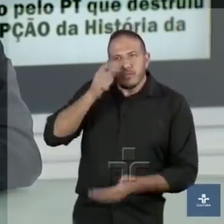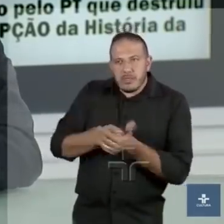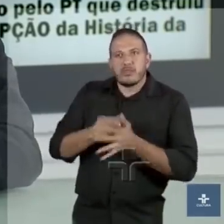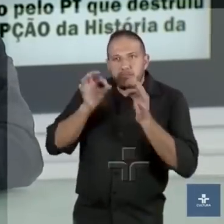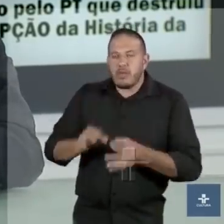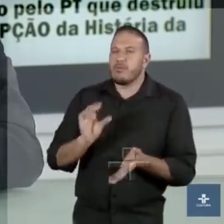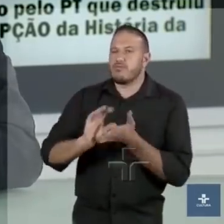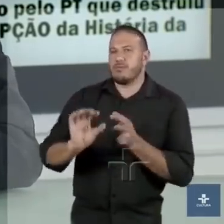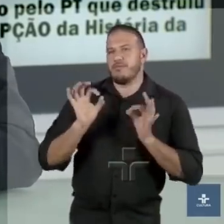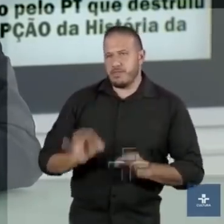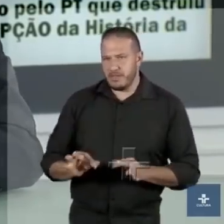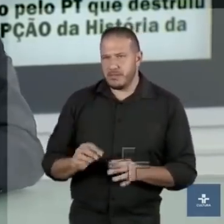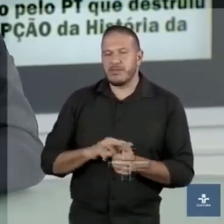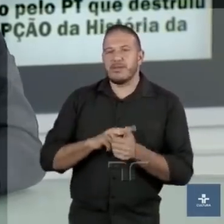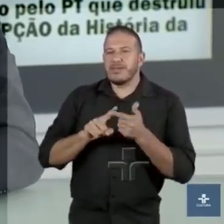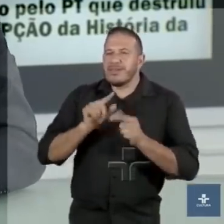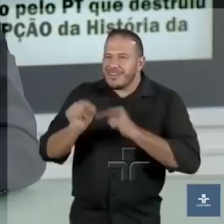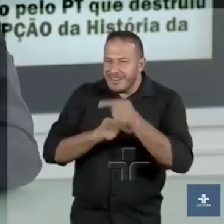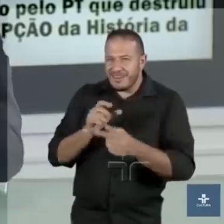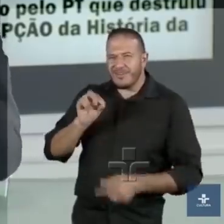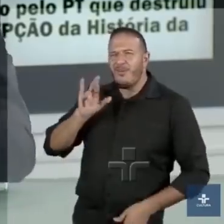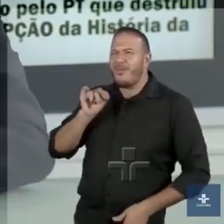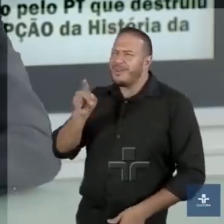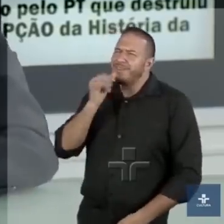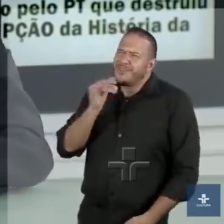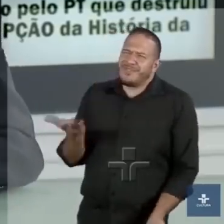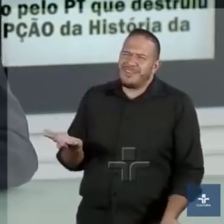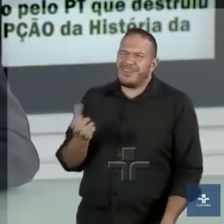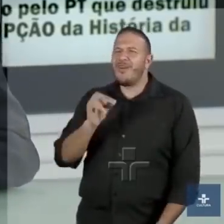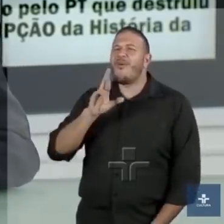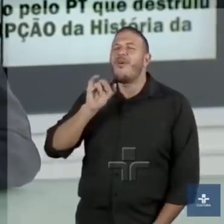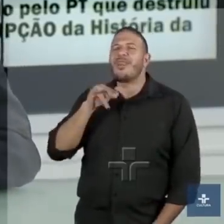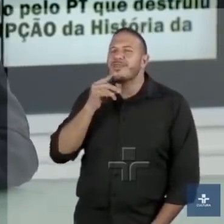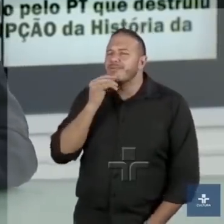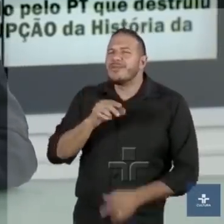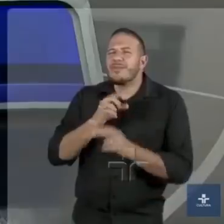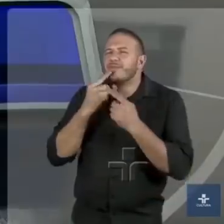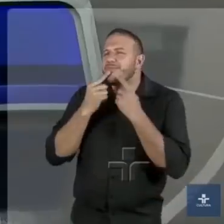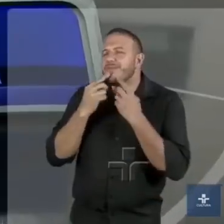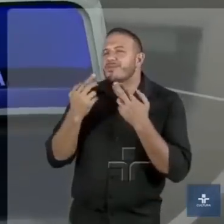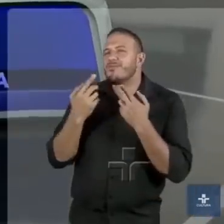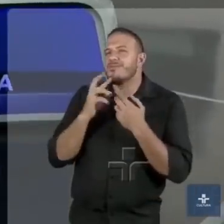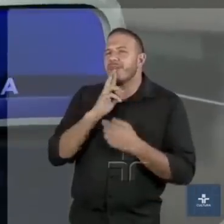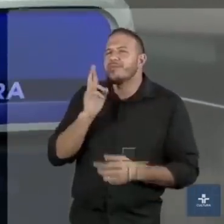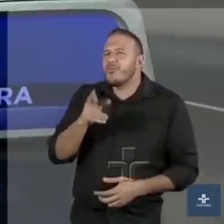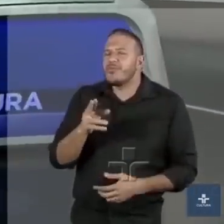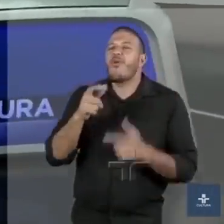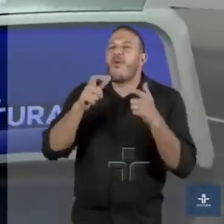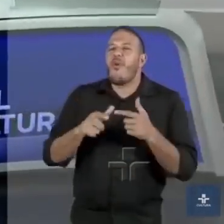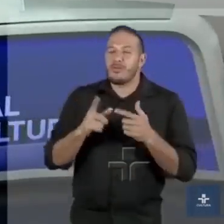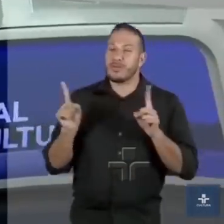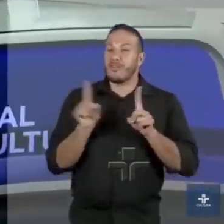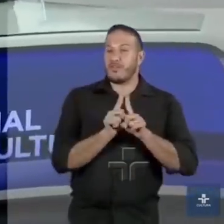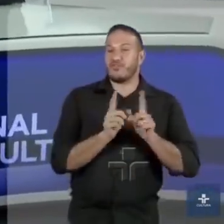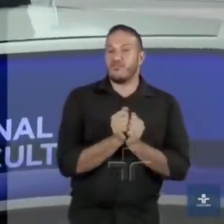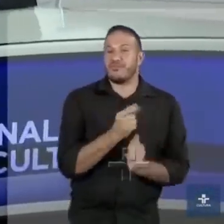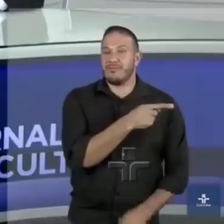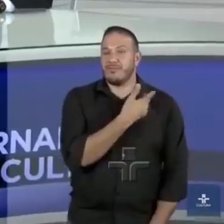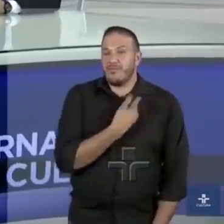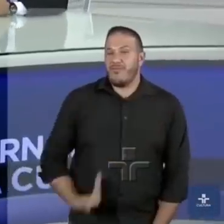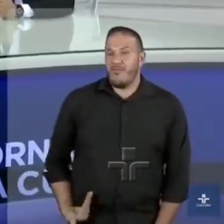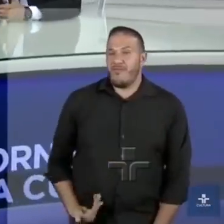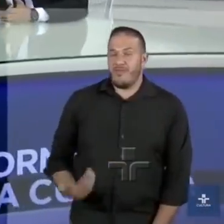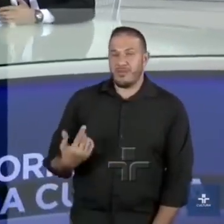investimentos. E, em relação ao Orlando, o Orlando respondeu exatamente onde é que ele estava. Ele estava ao lado do governo, que durante